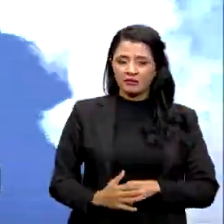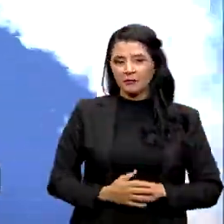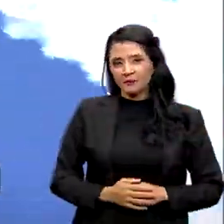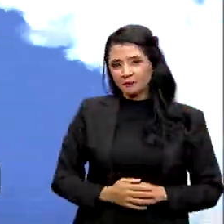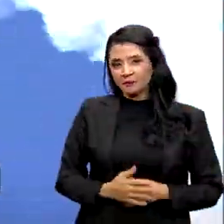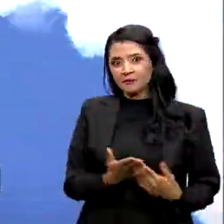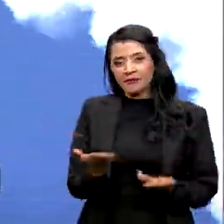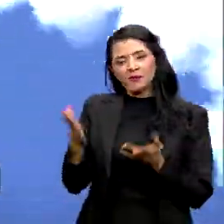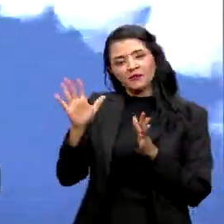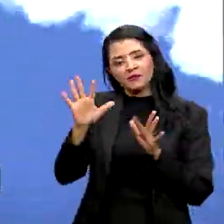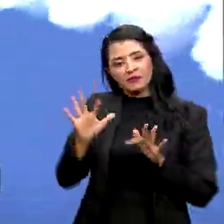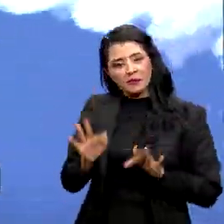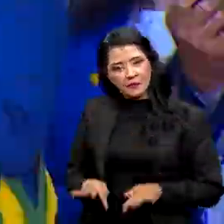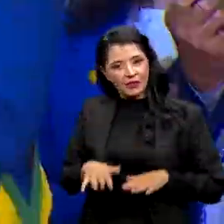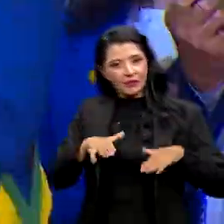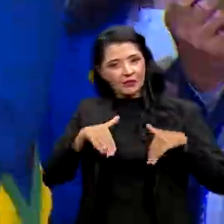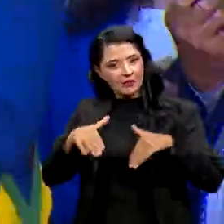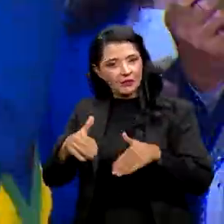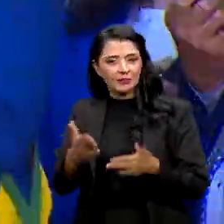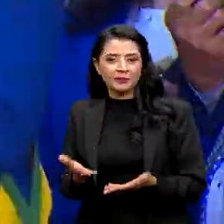E no encerramento do desfile... De é E no desfile... Obrigado.